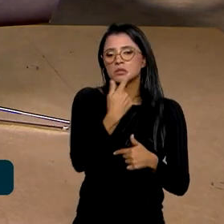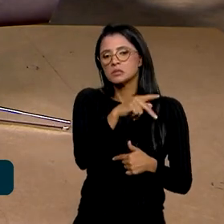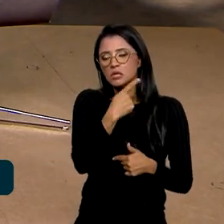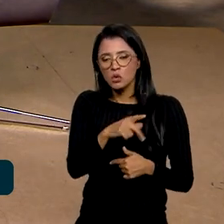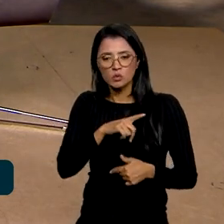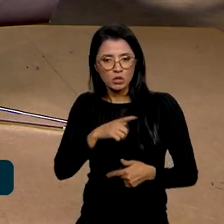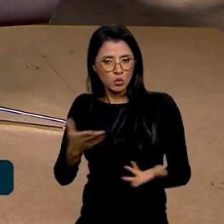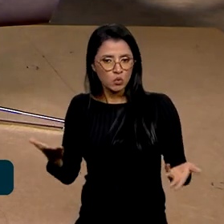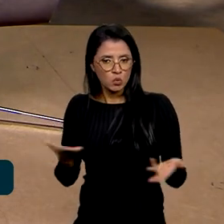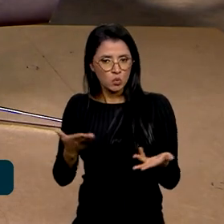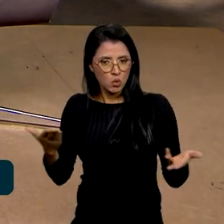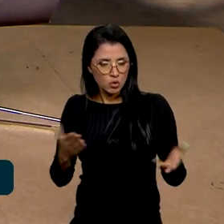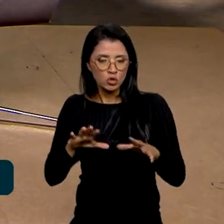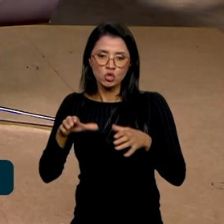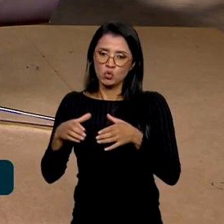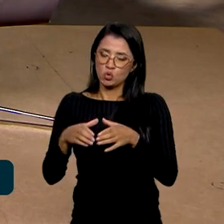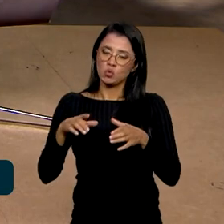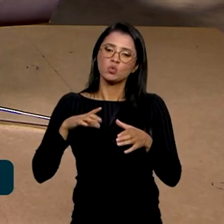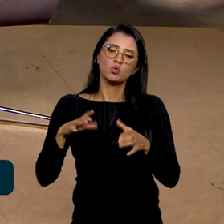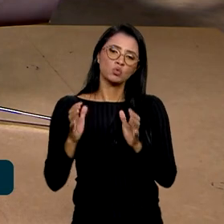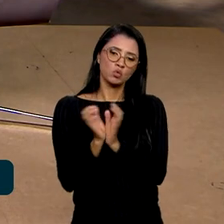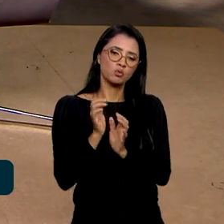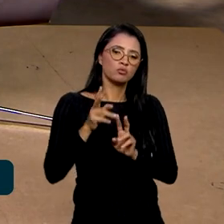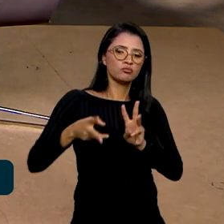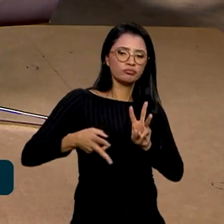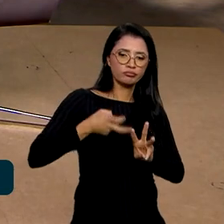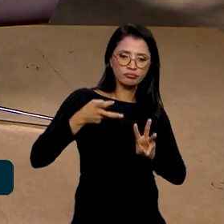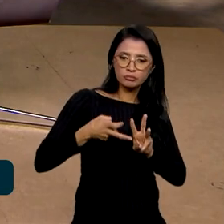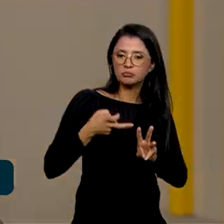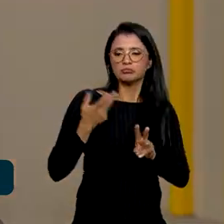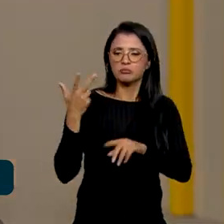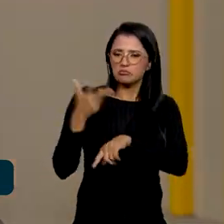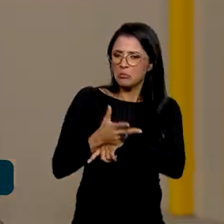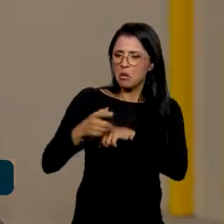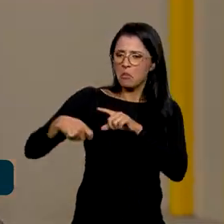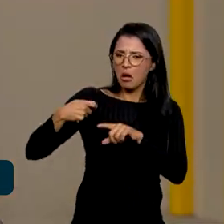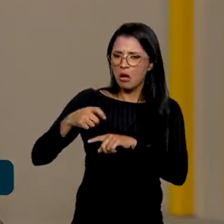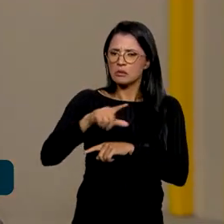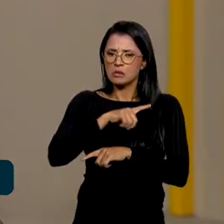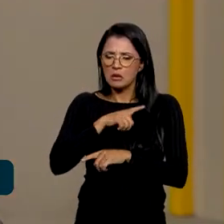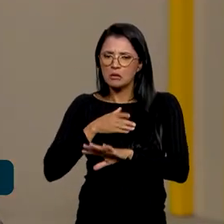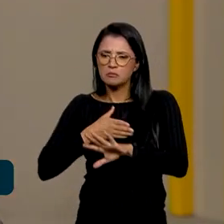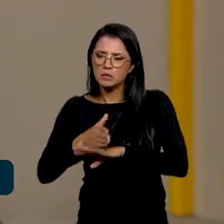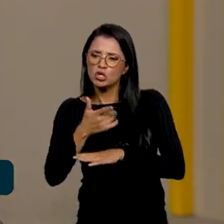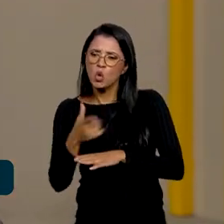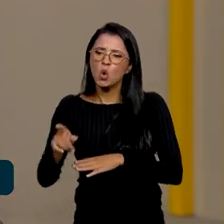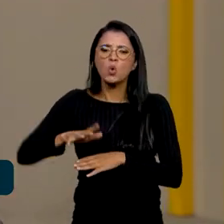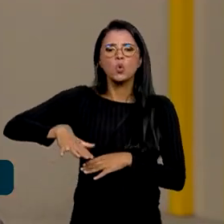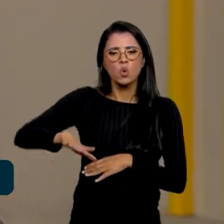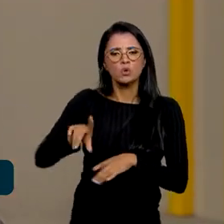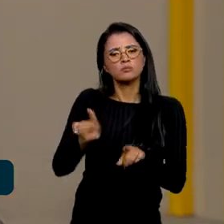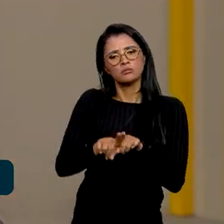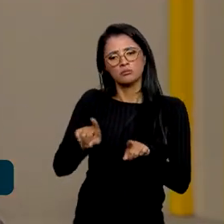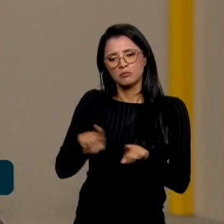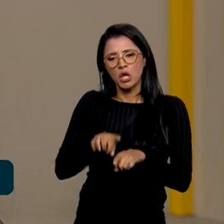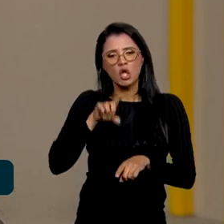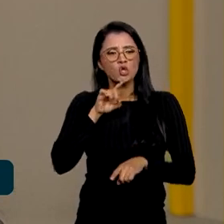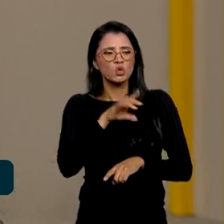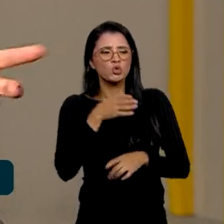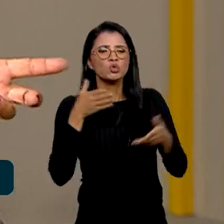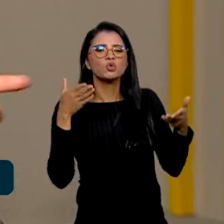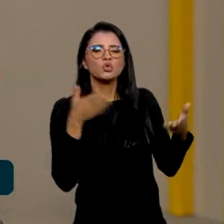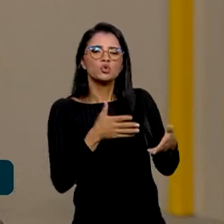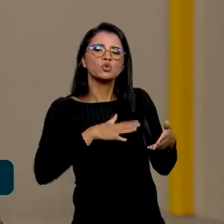a gente tem hoje grupos indígenas que têm produção audiovisual, que acessam também outros fomentos, não é só ficar